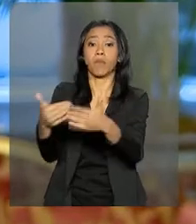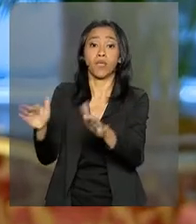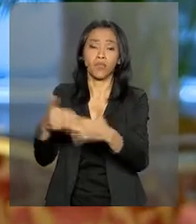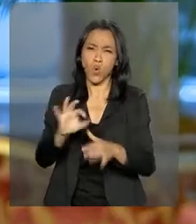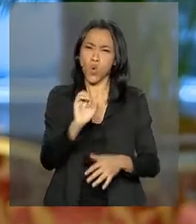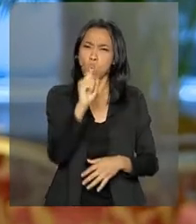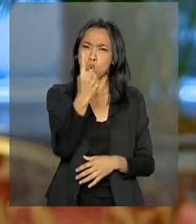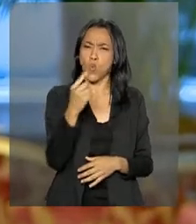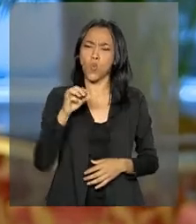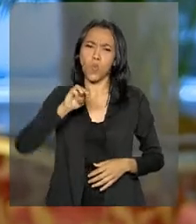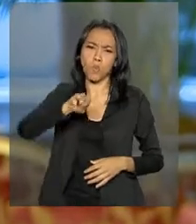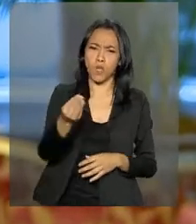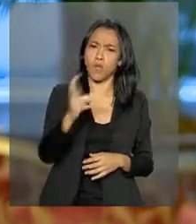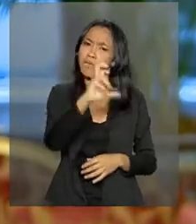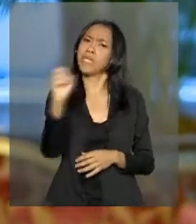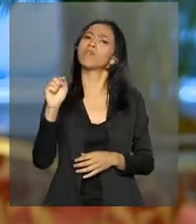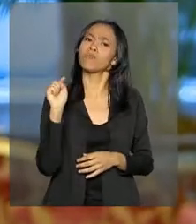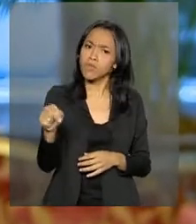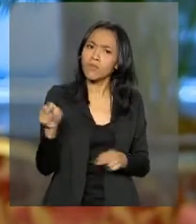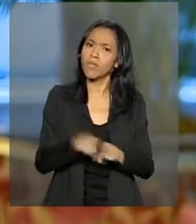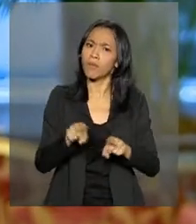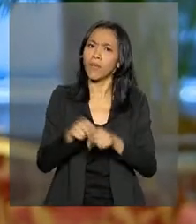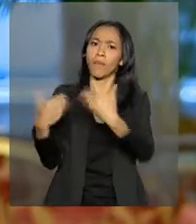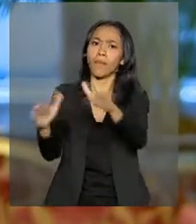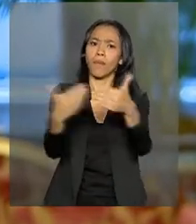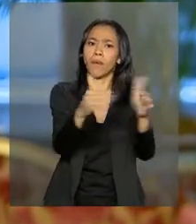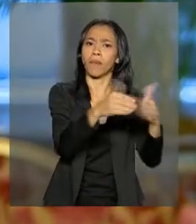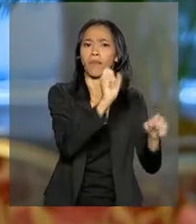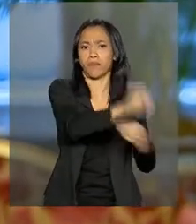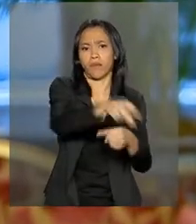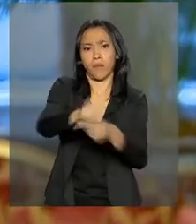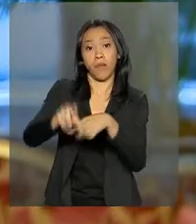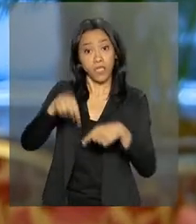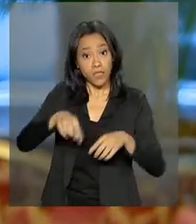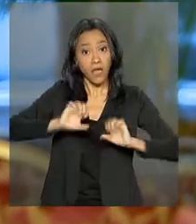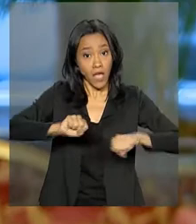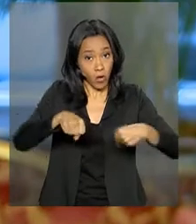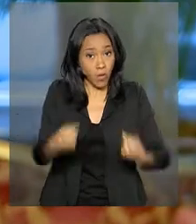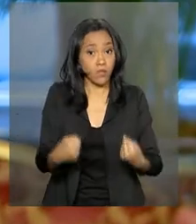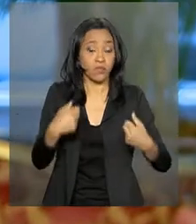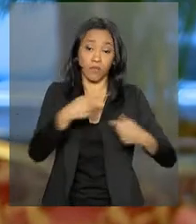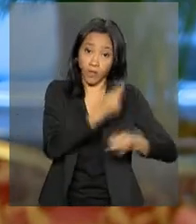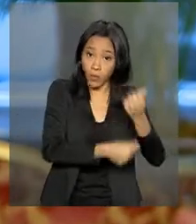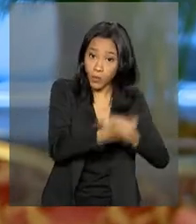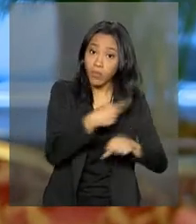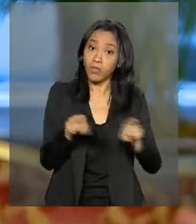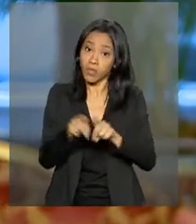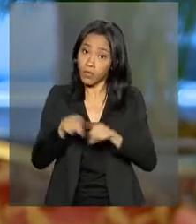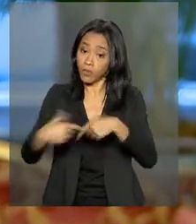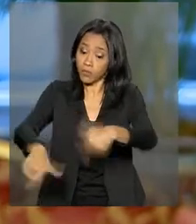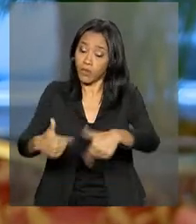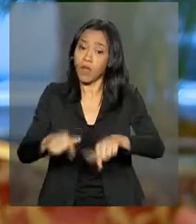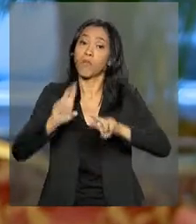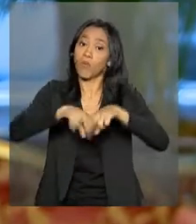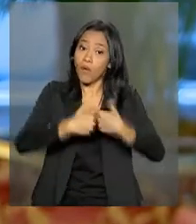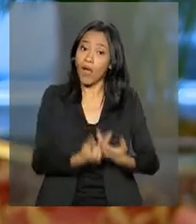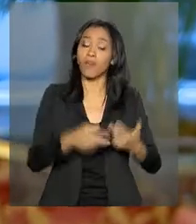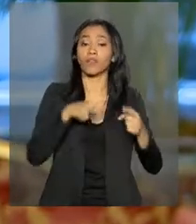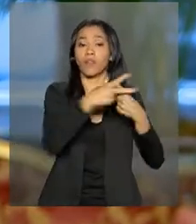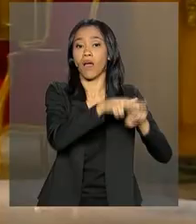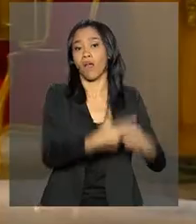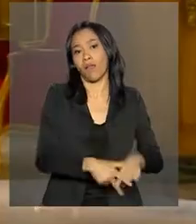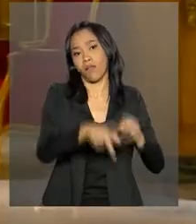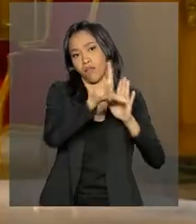postos de trabalho. Portanto, uma recuperação da economia e recuperação do trabalho do nosso país, em função da modernização